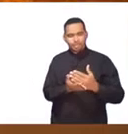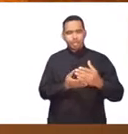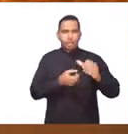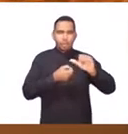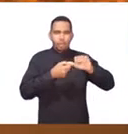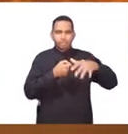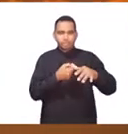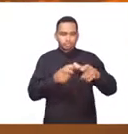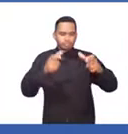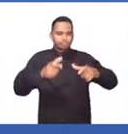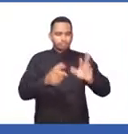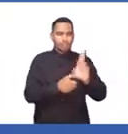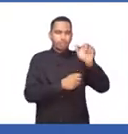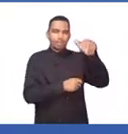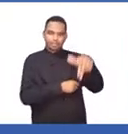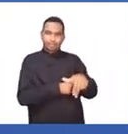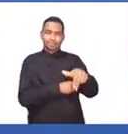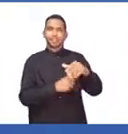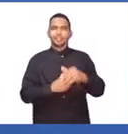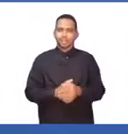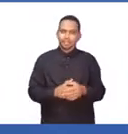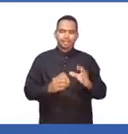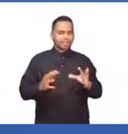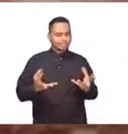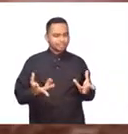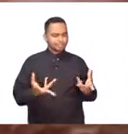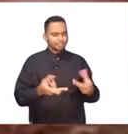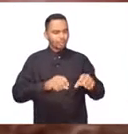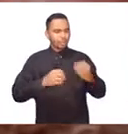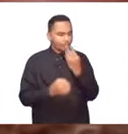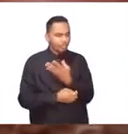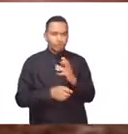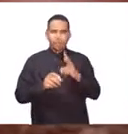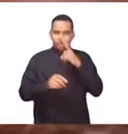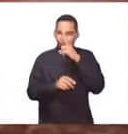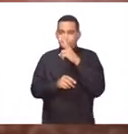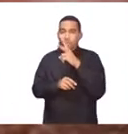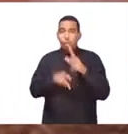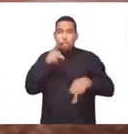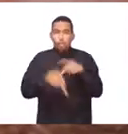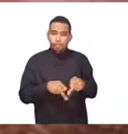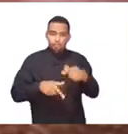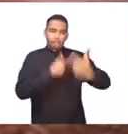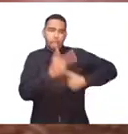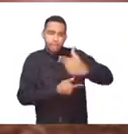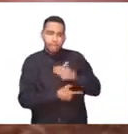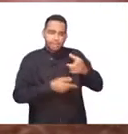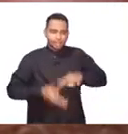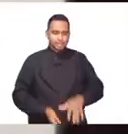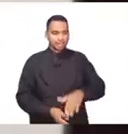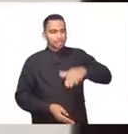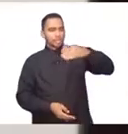Tudo começa no Vale do Açú, localizado no oeste do Rio Grande do Norte, de terras férteis, agricultura forte e povo